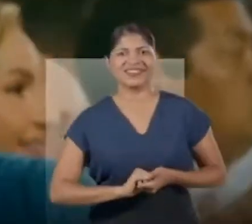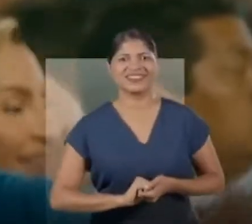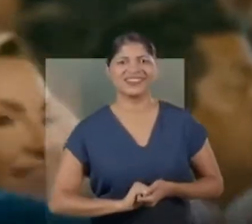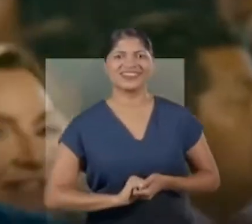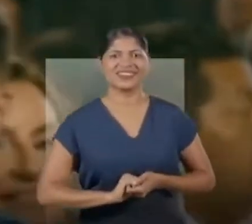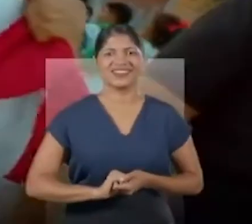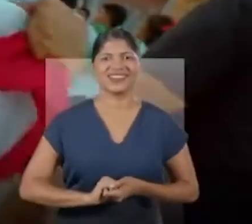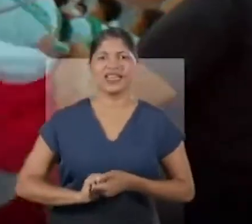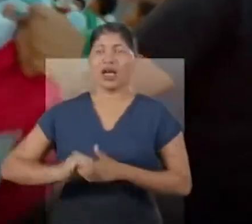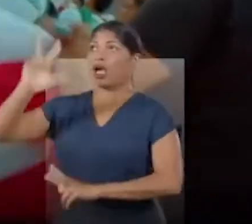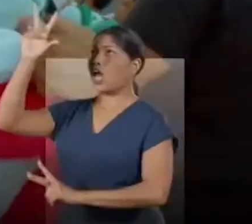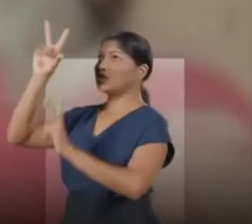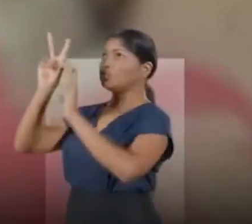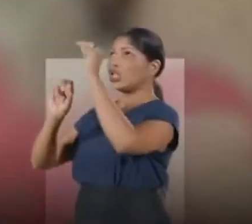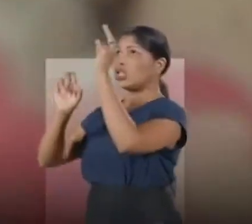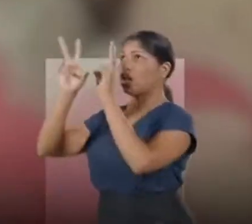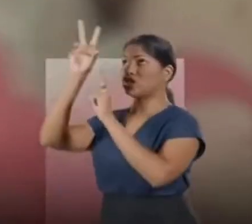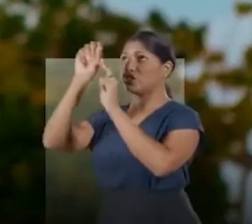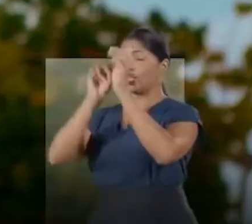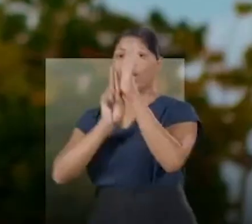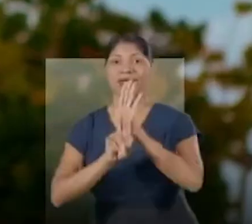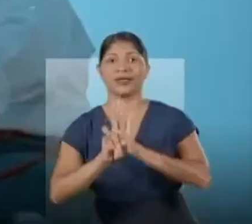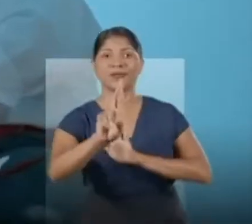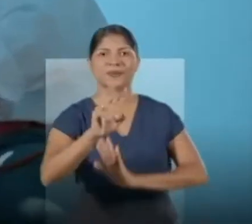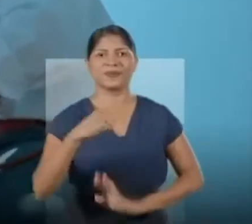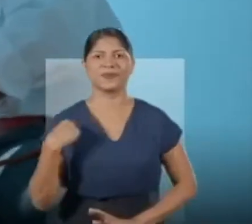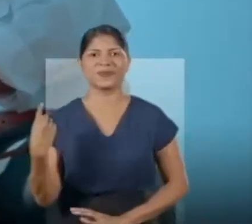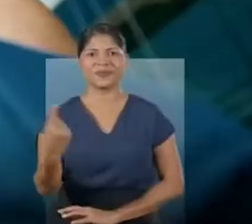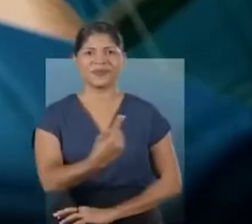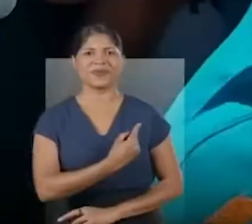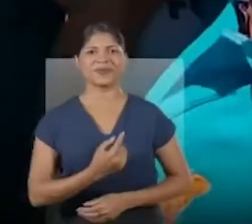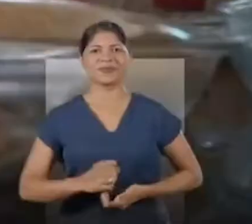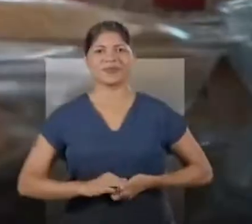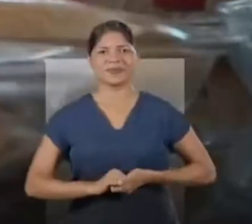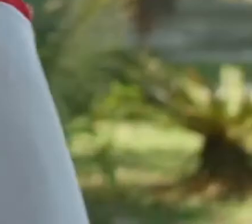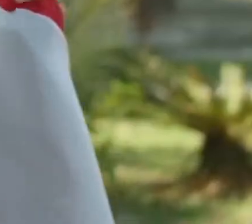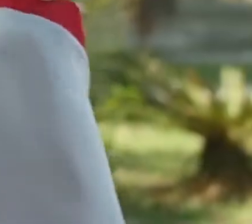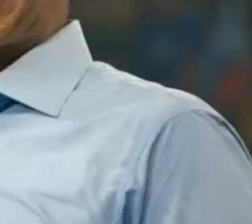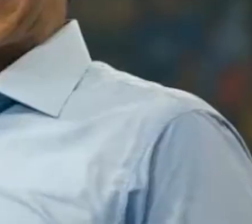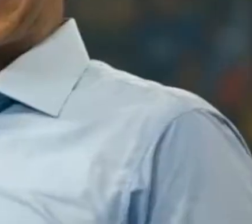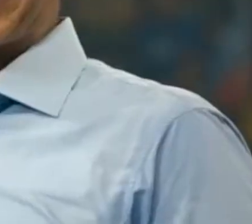novamente A estrela da gente